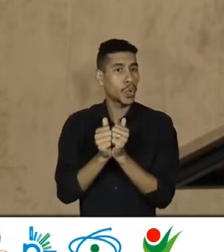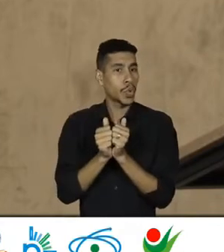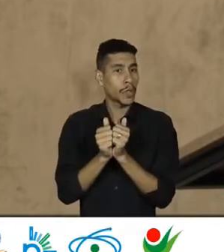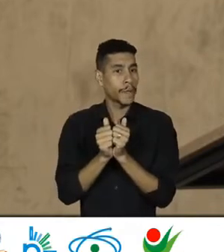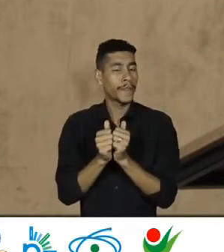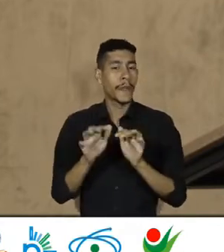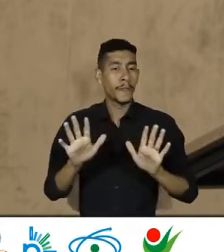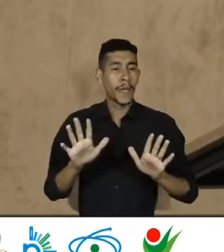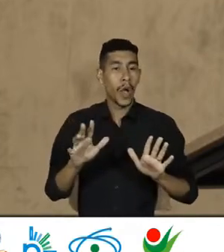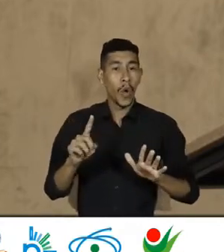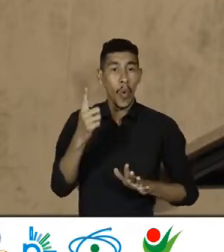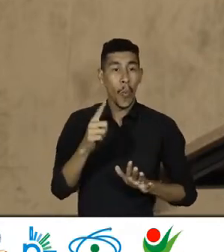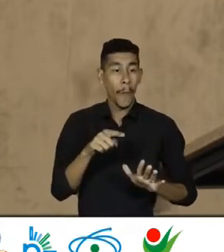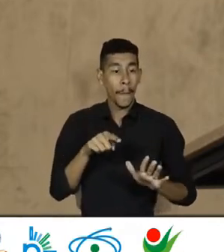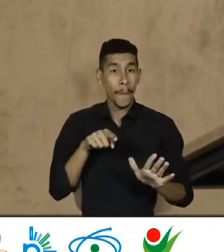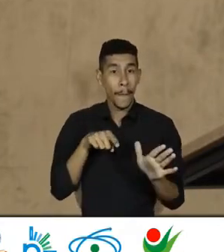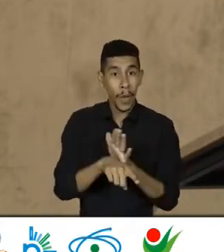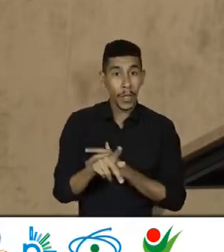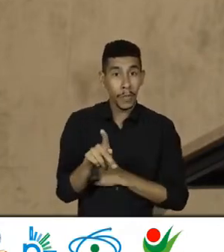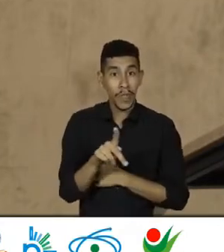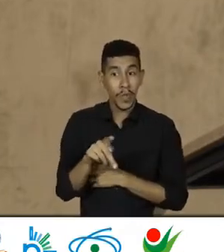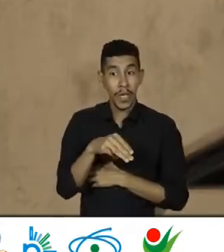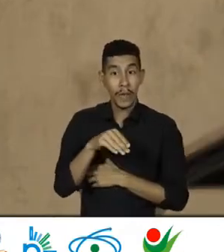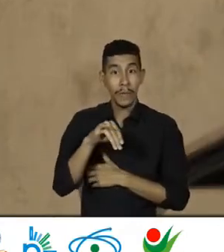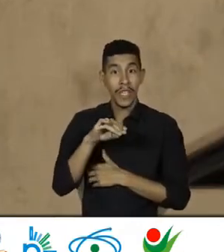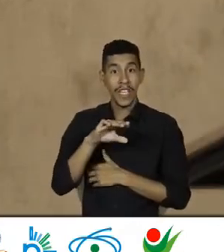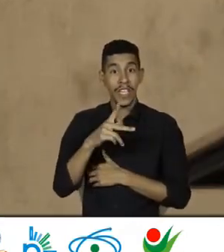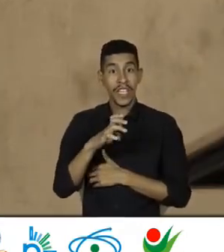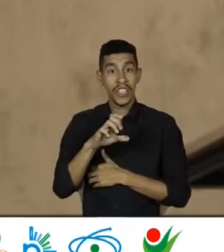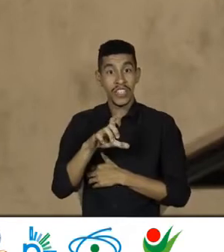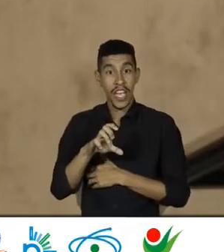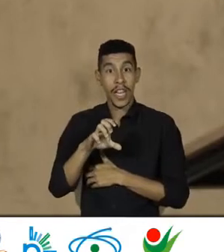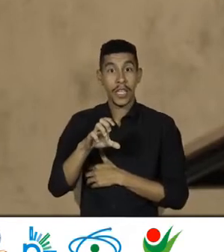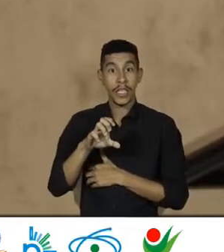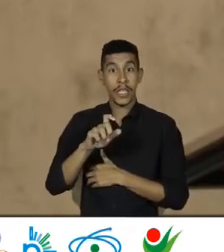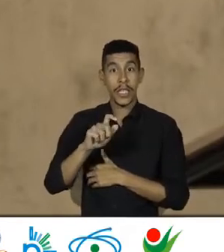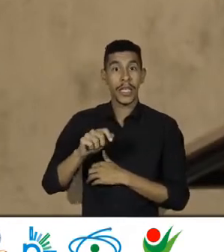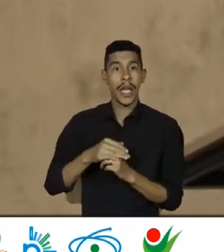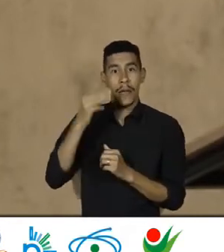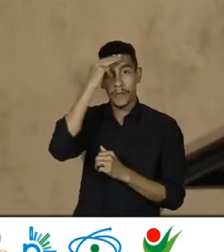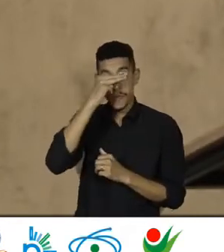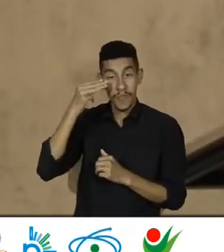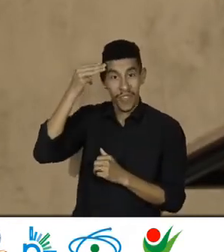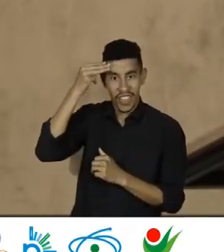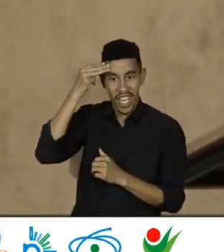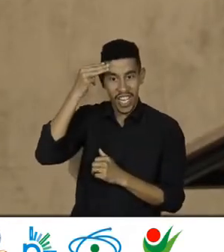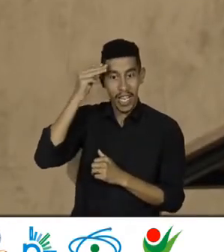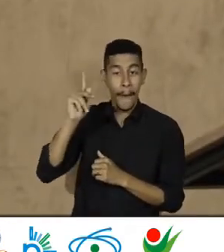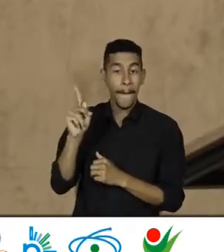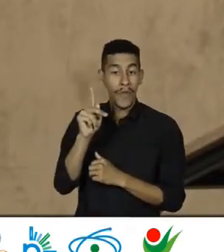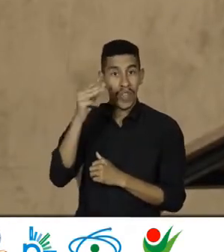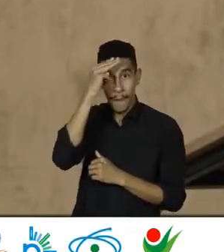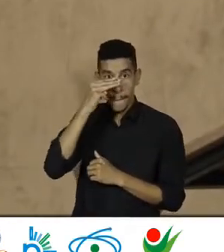contexto Mas tem uma pergunta Da professora Michele Stakonski Sequinel Que também Que nos Na